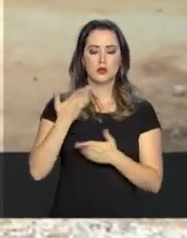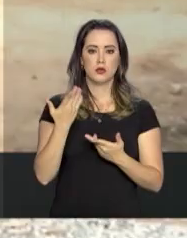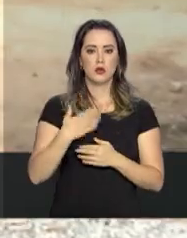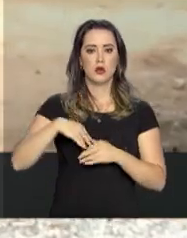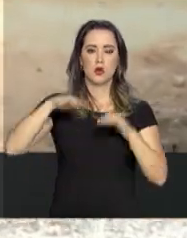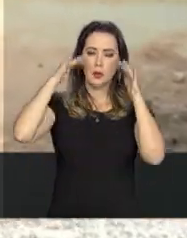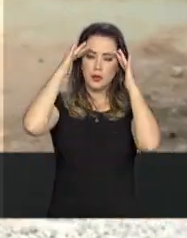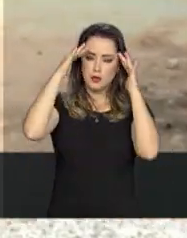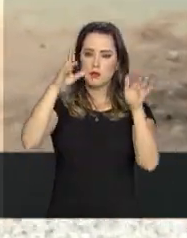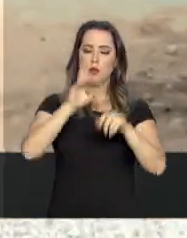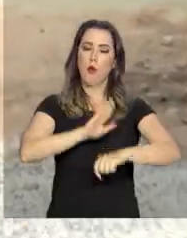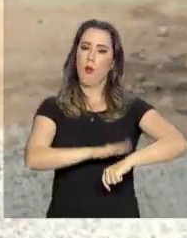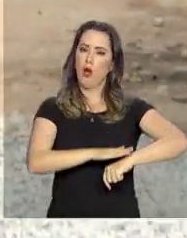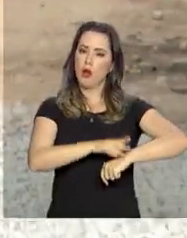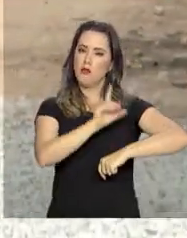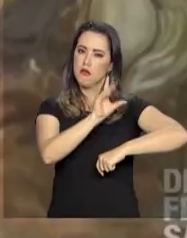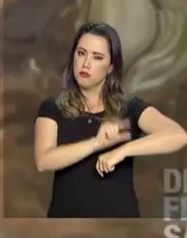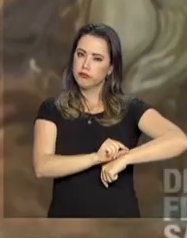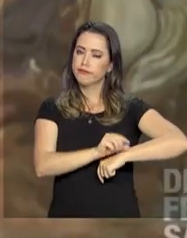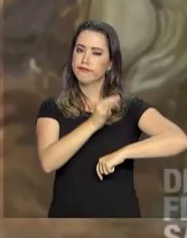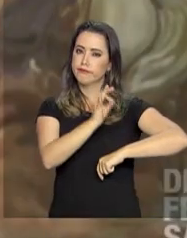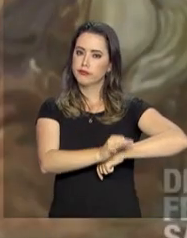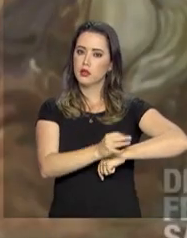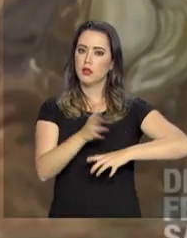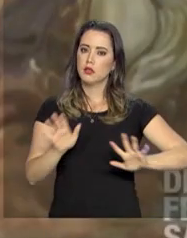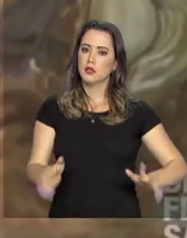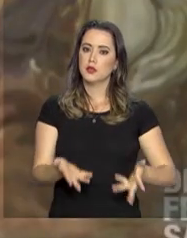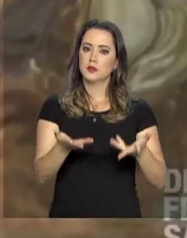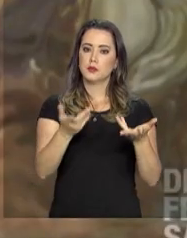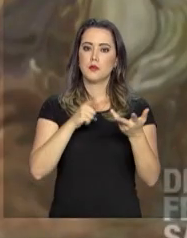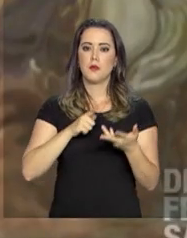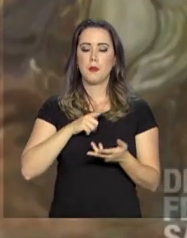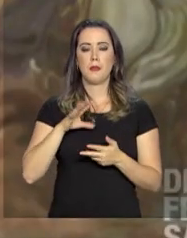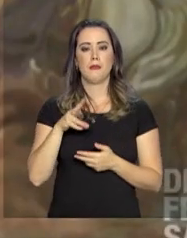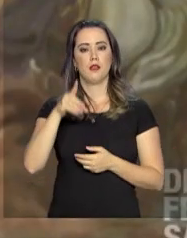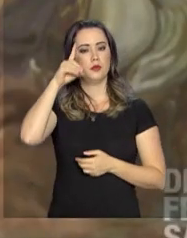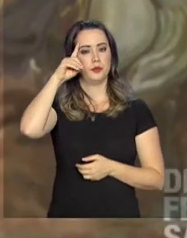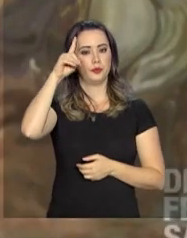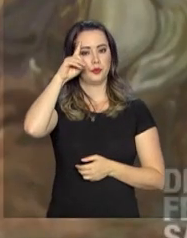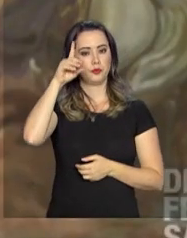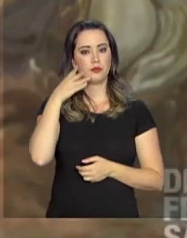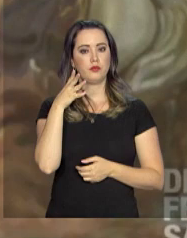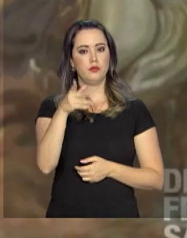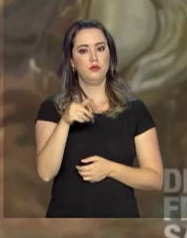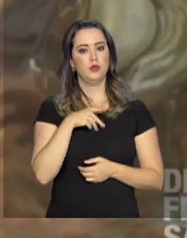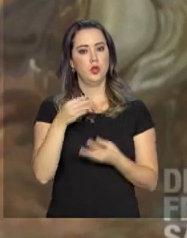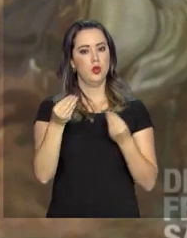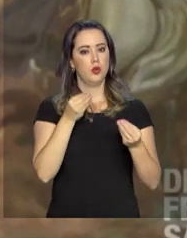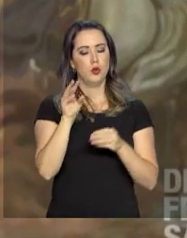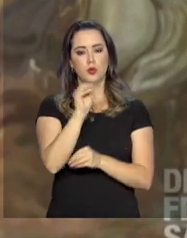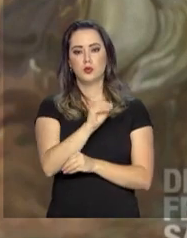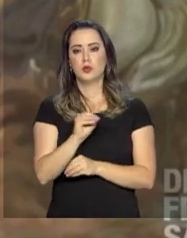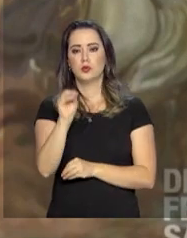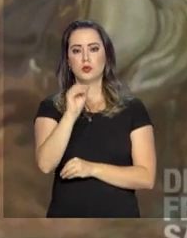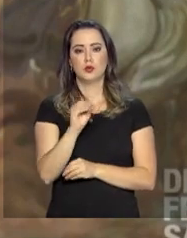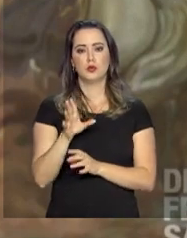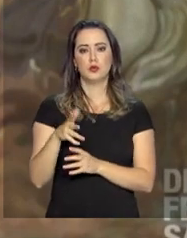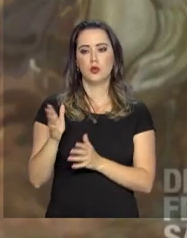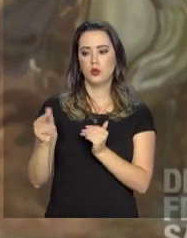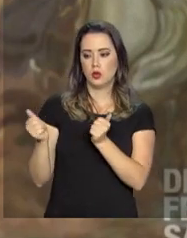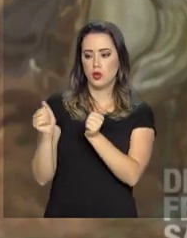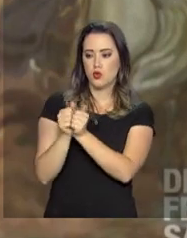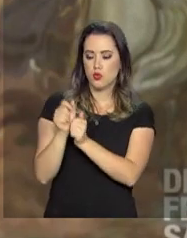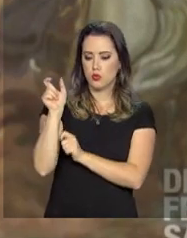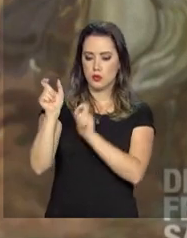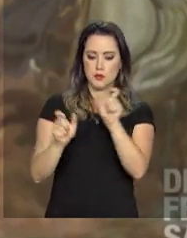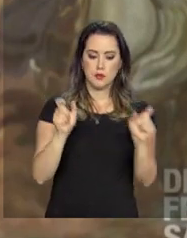o cumprimento de horário, a motivação que a gente recebe todo dia sobre como zelar, o companheirismo,